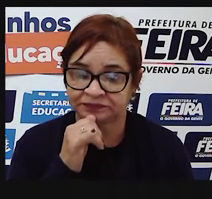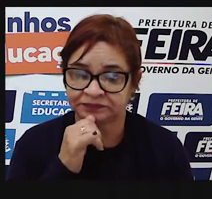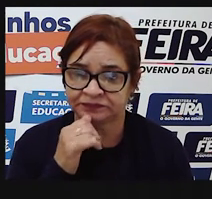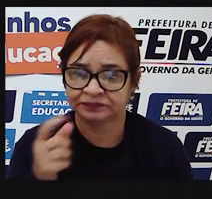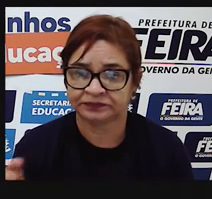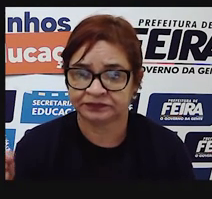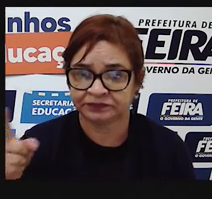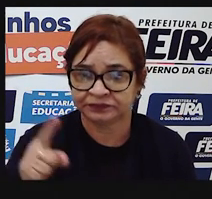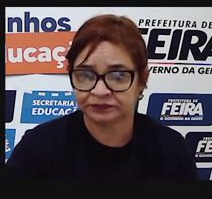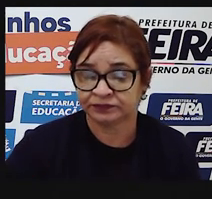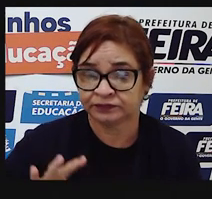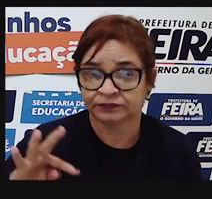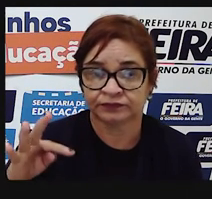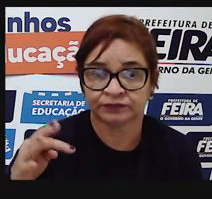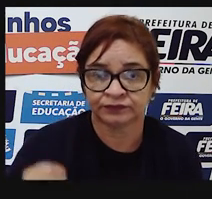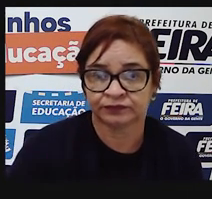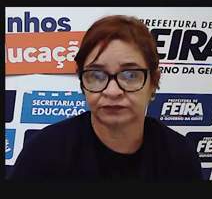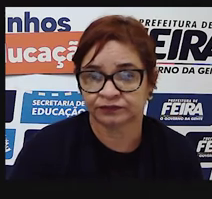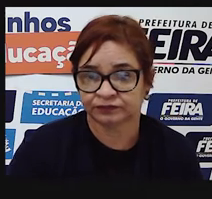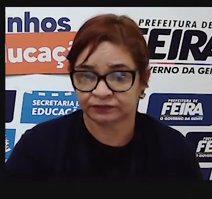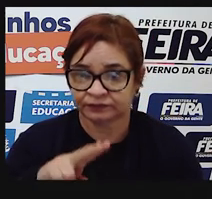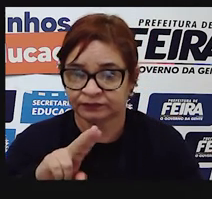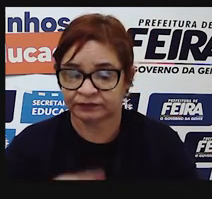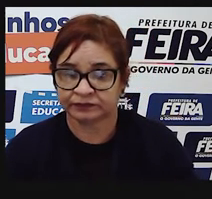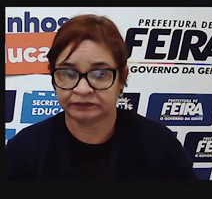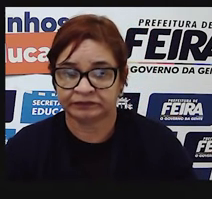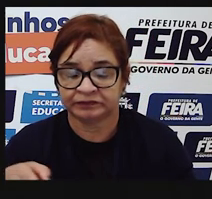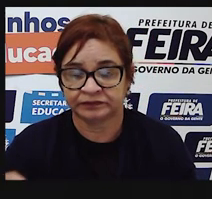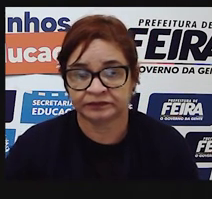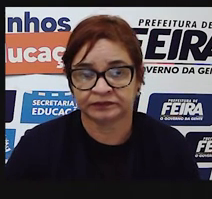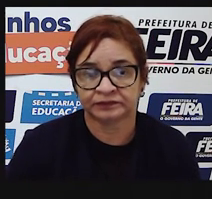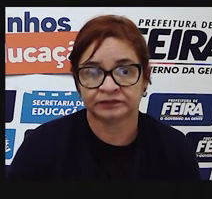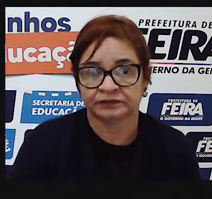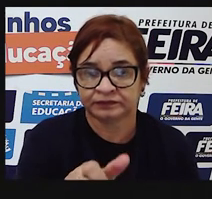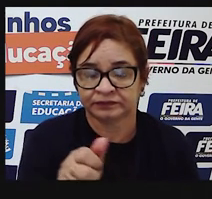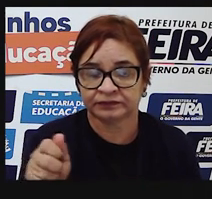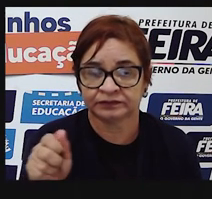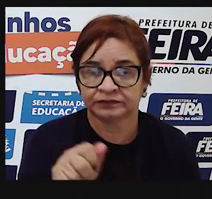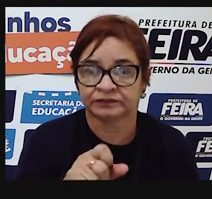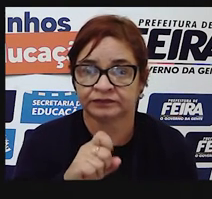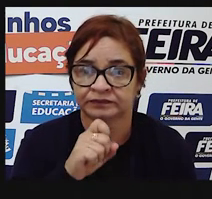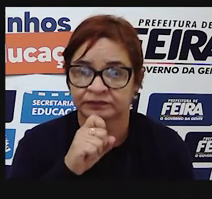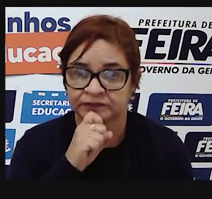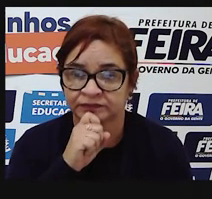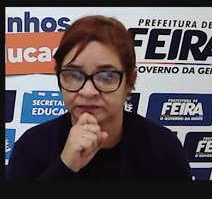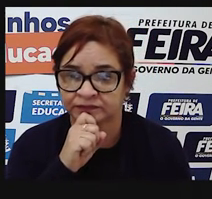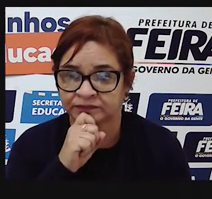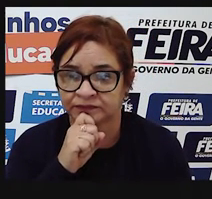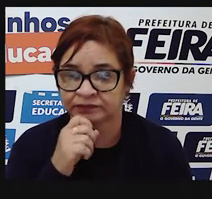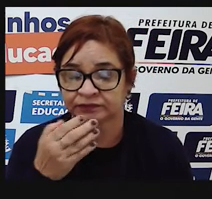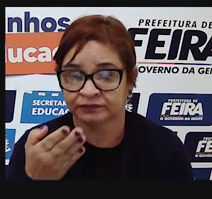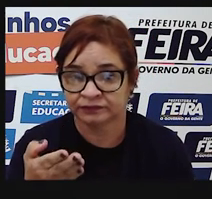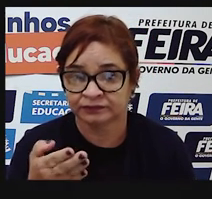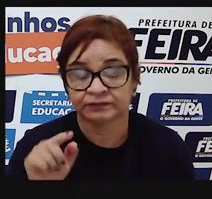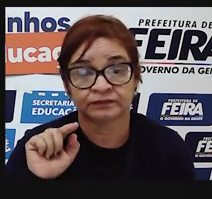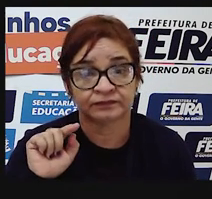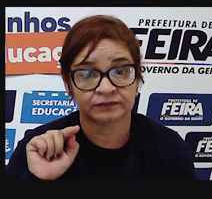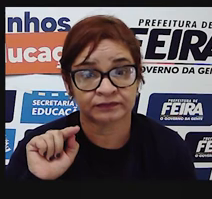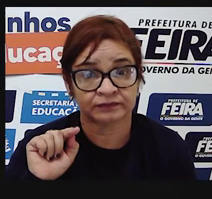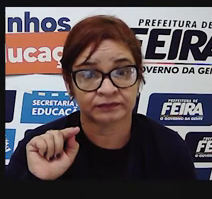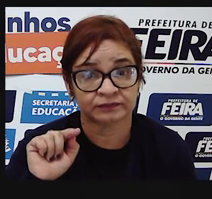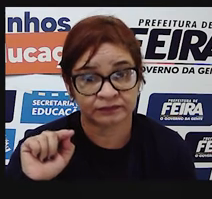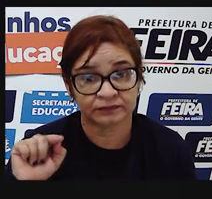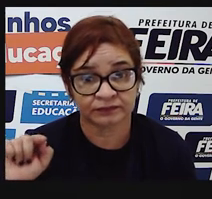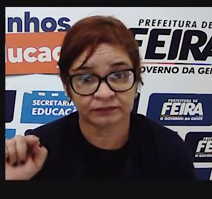todos os móveis. Cadeiras, mesa, geladeira. Então, aí tem uma sequência de